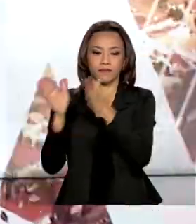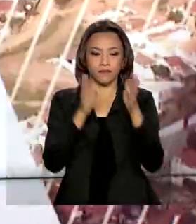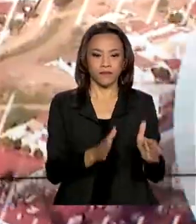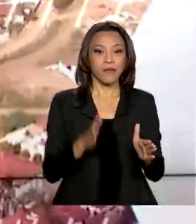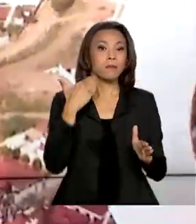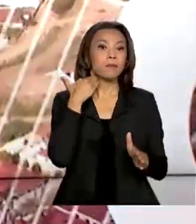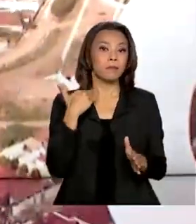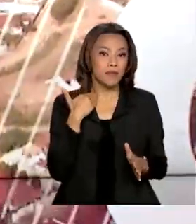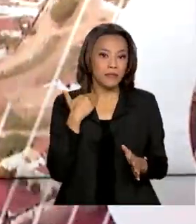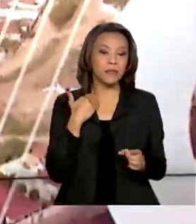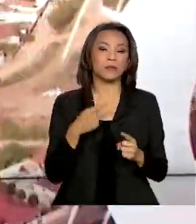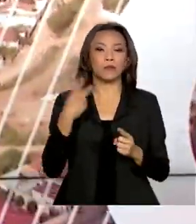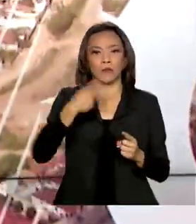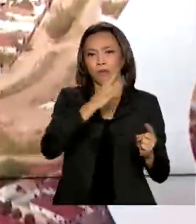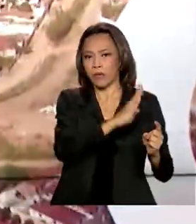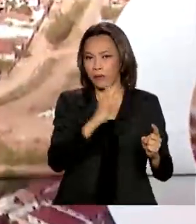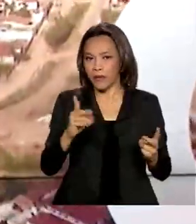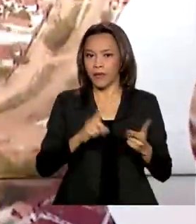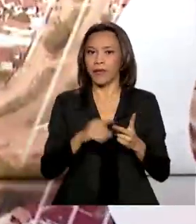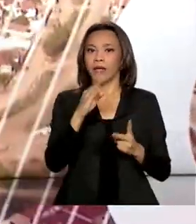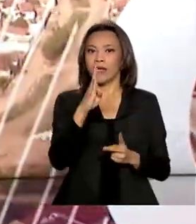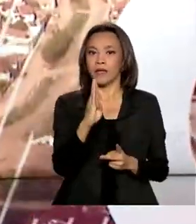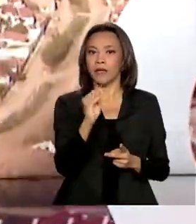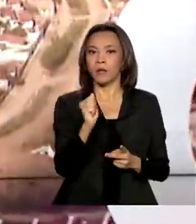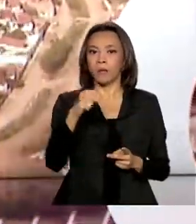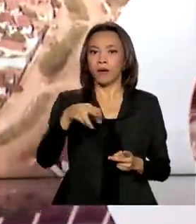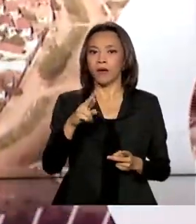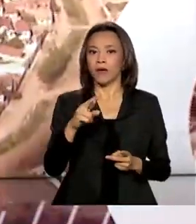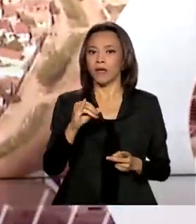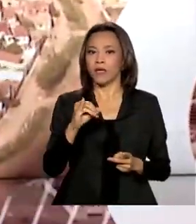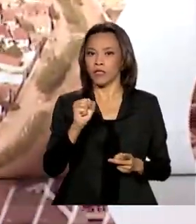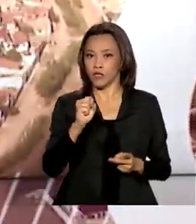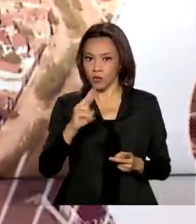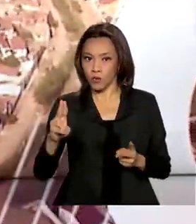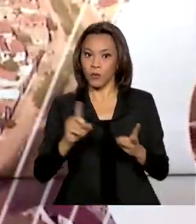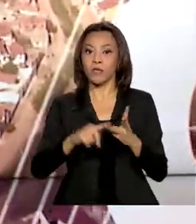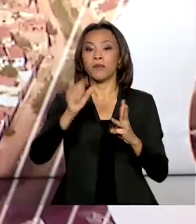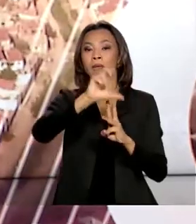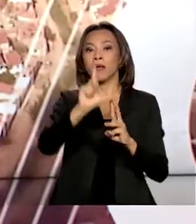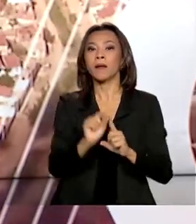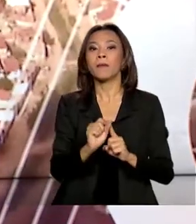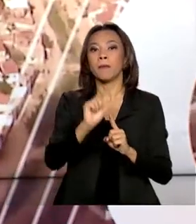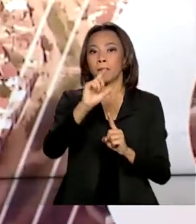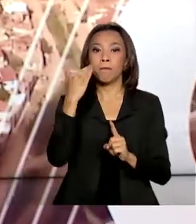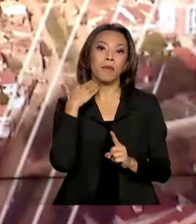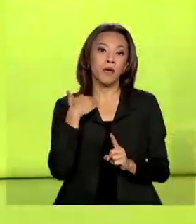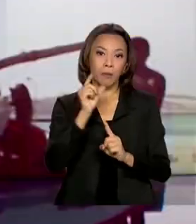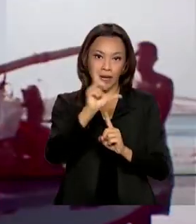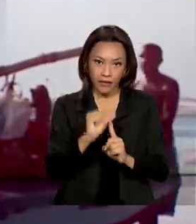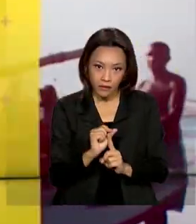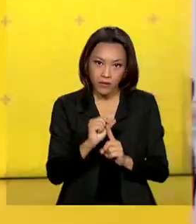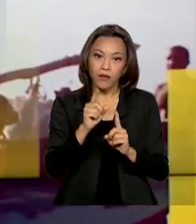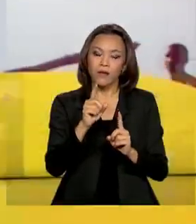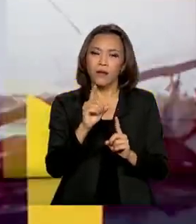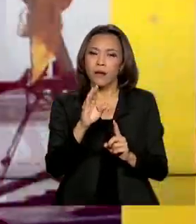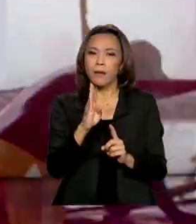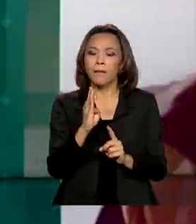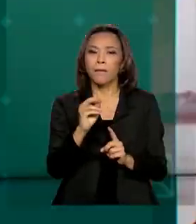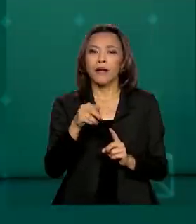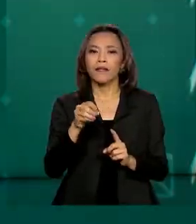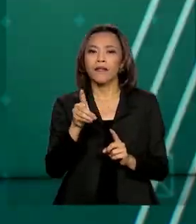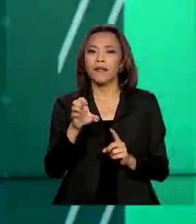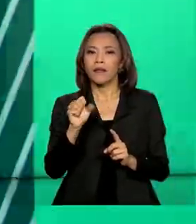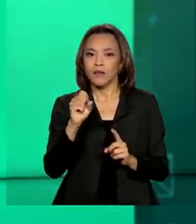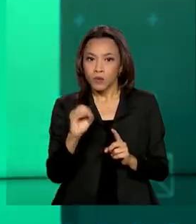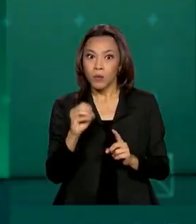financeiras como o Banco do Brasil, Banrisul e agora o Bradesco estão firmando parceria com o governo para permitir acesso ao portal